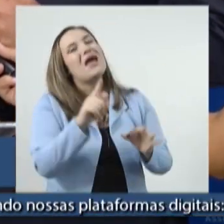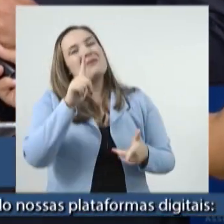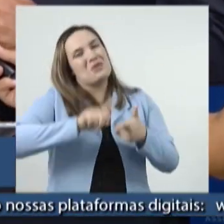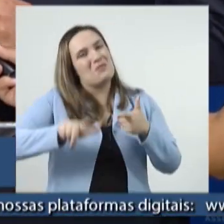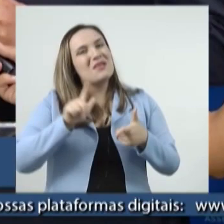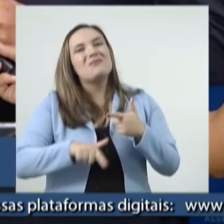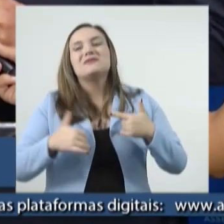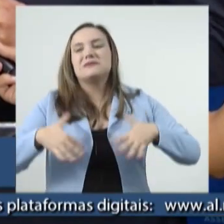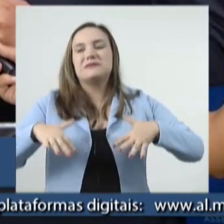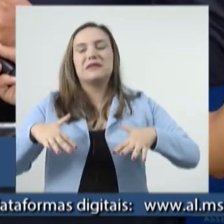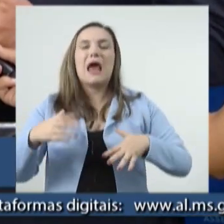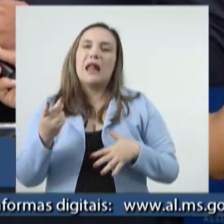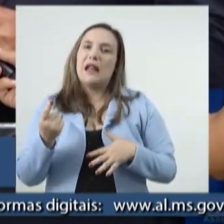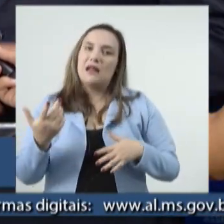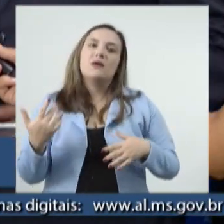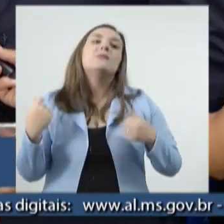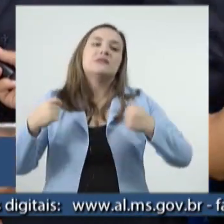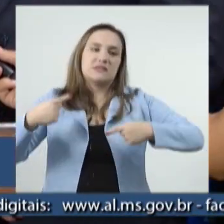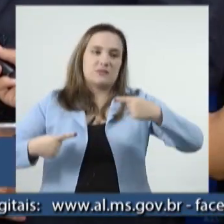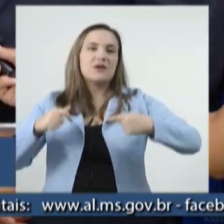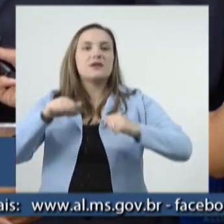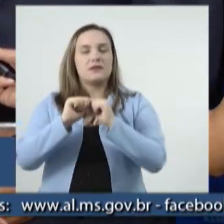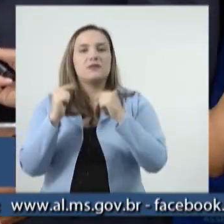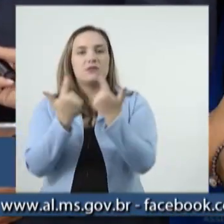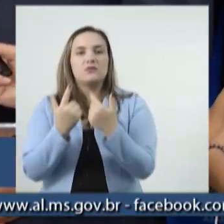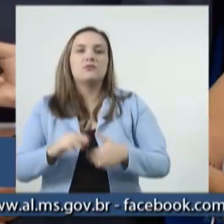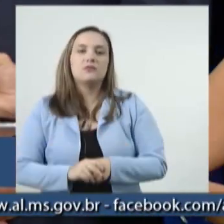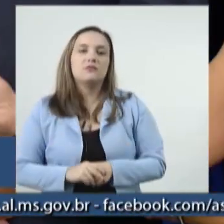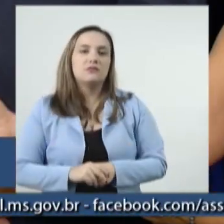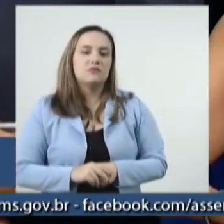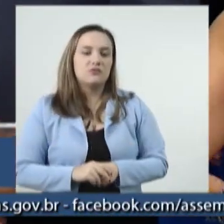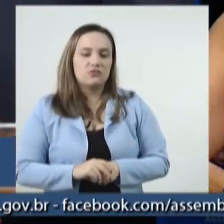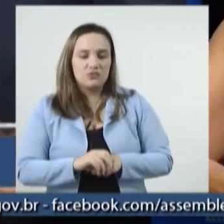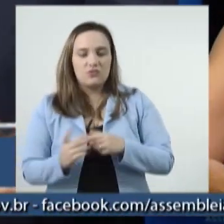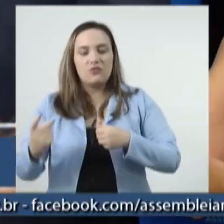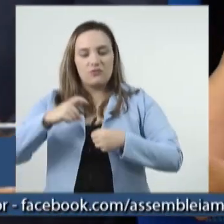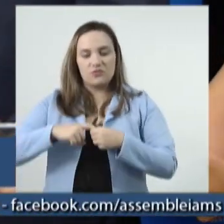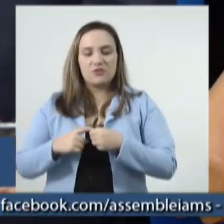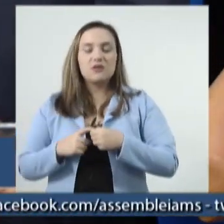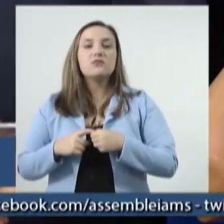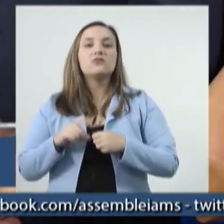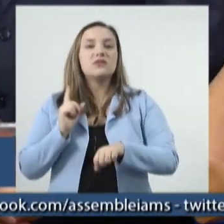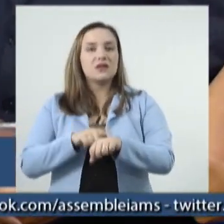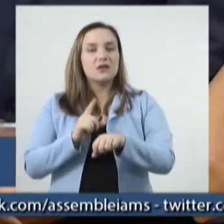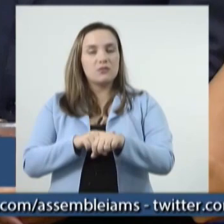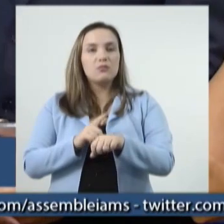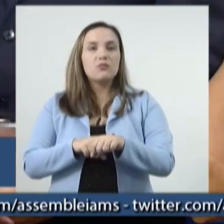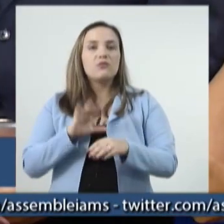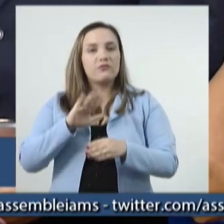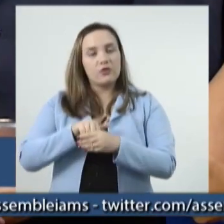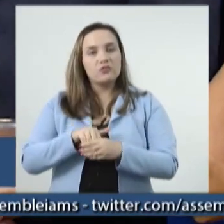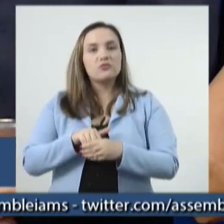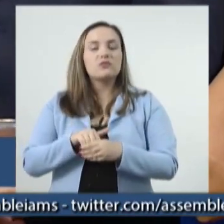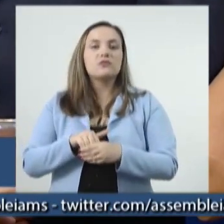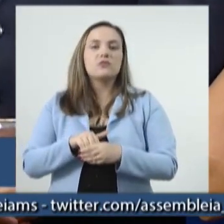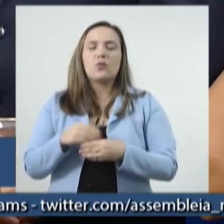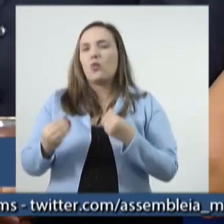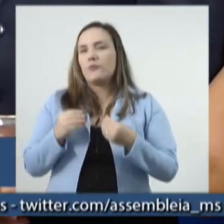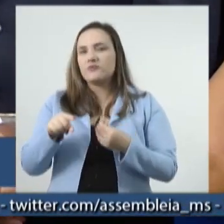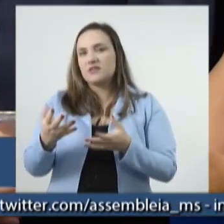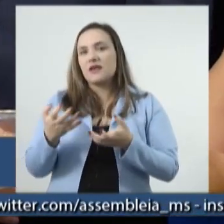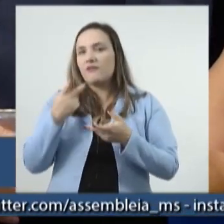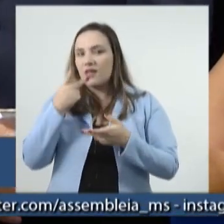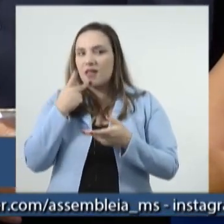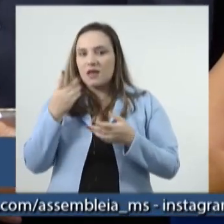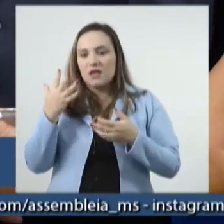problemas que será debatido nessa casa, com certeza. Presidente, voltando a falar um pouco das eleições, como o senhor pretende tratar essa questão